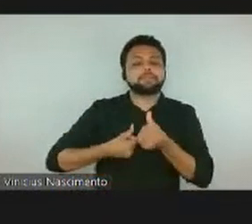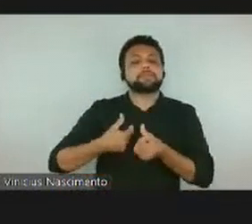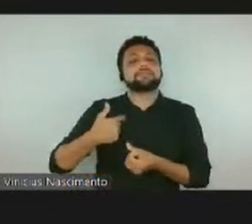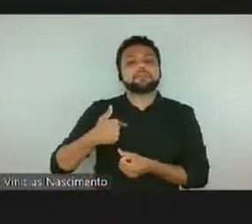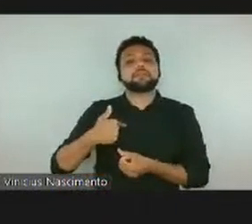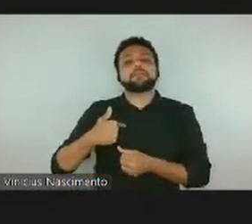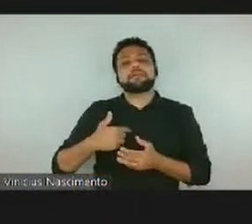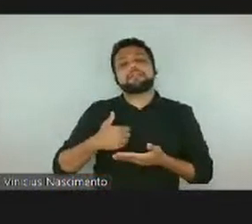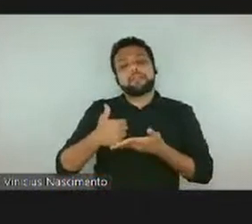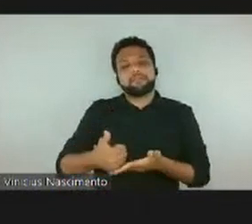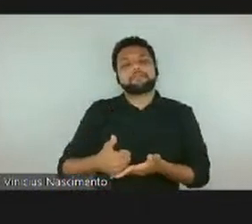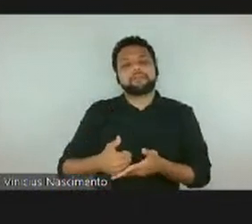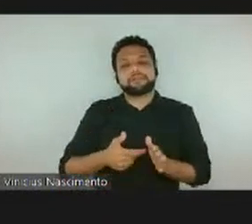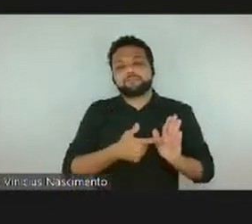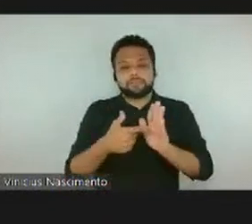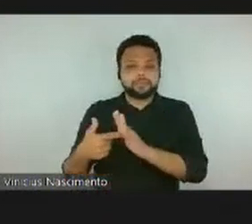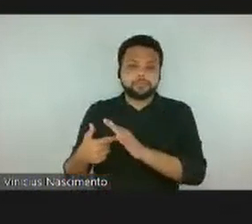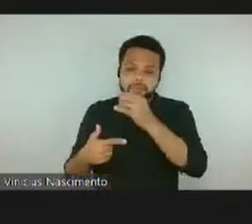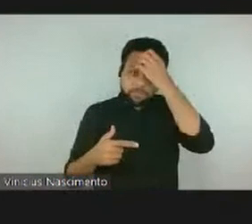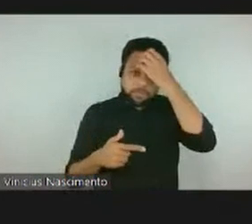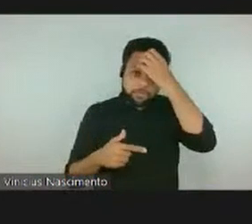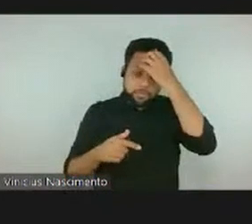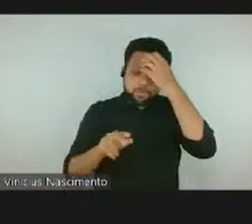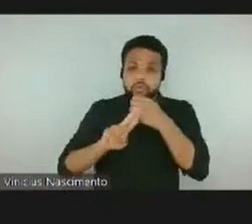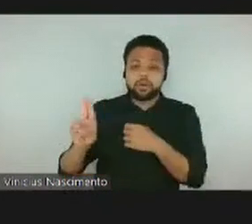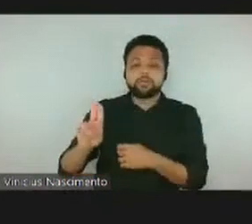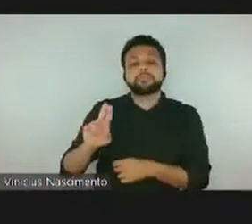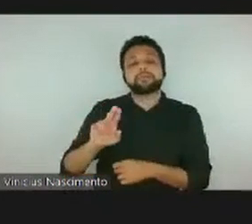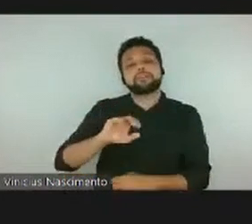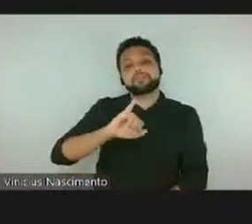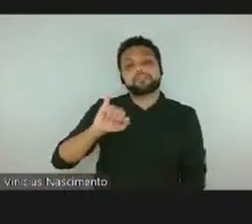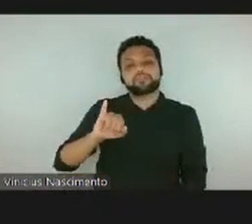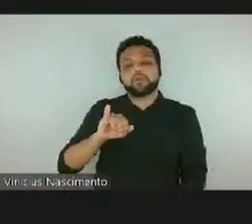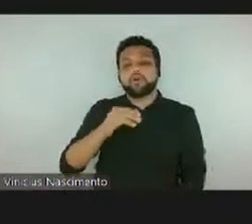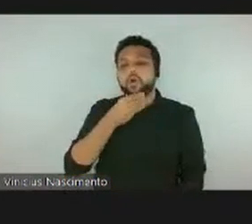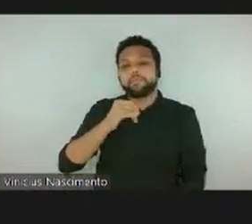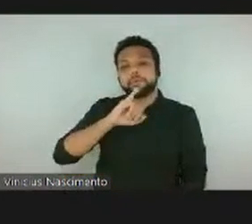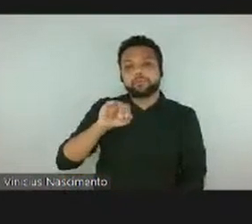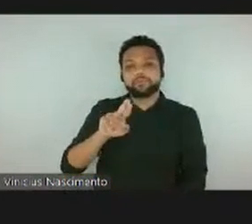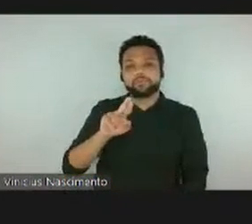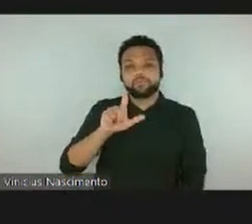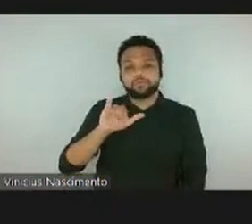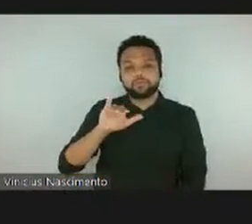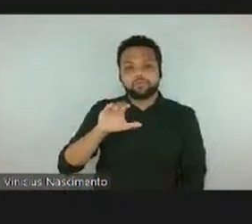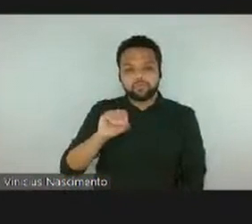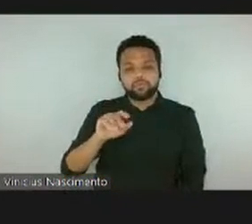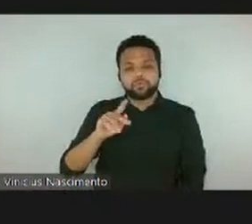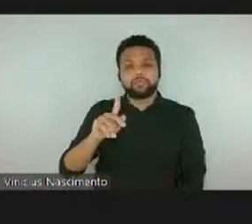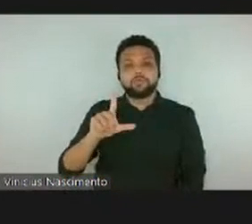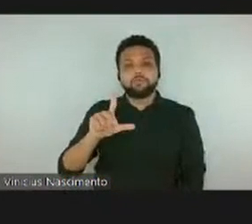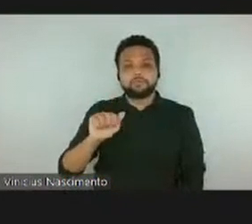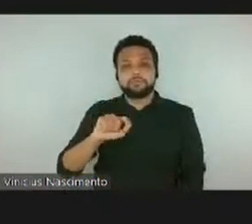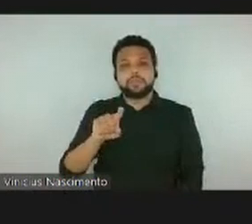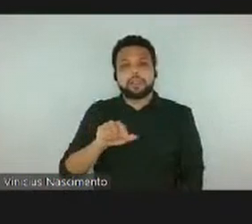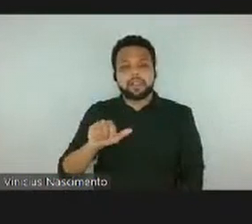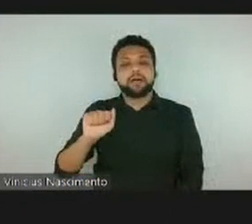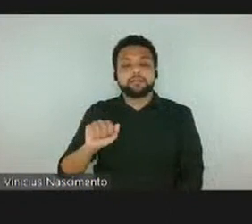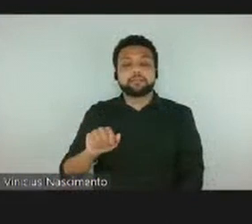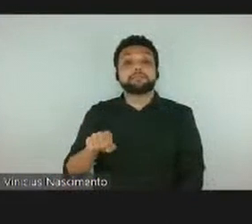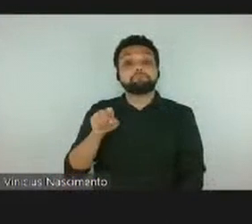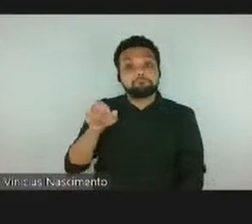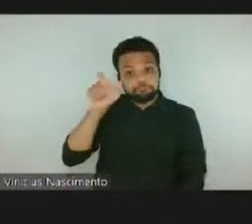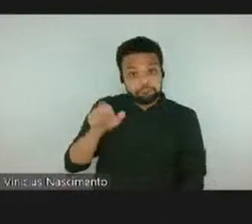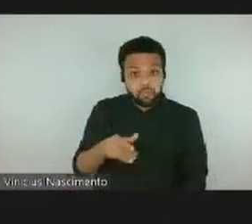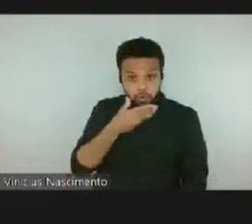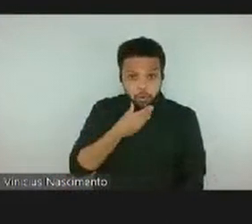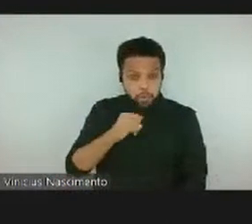Júlio Plaza, onde a gente podia ver os livros que o Júlio Plaza fez. O Júlio é um artista bastante importante para a